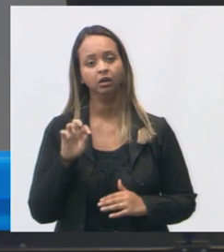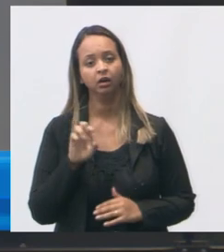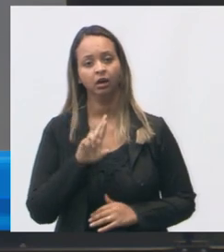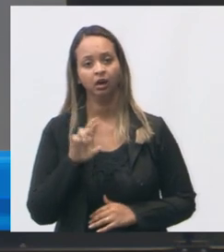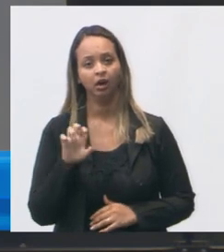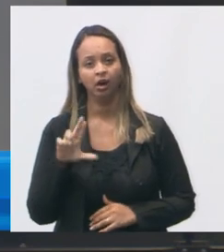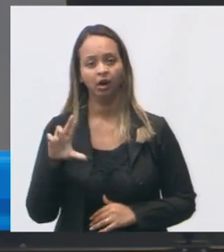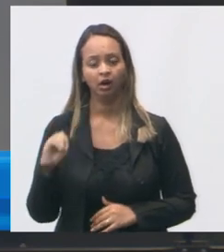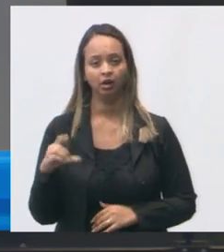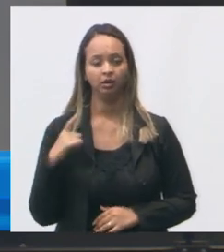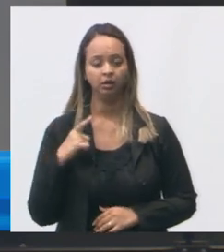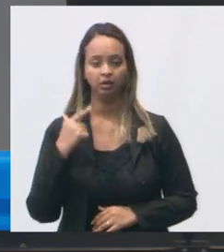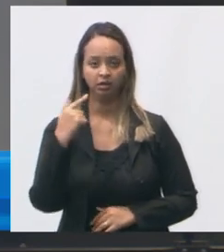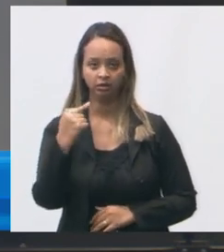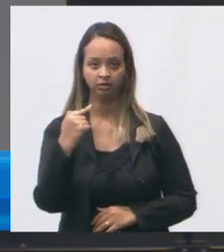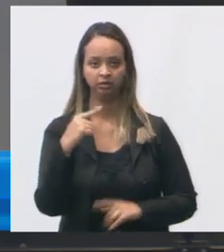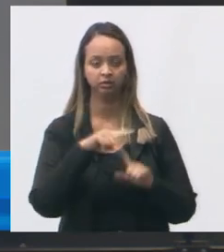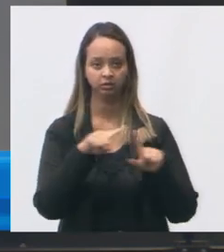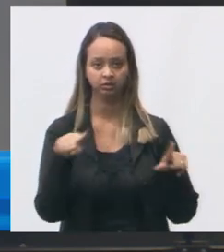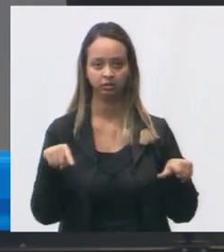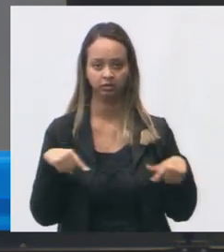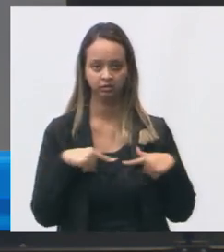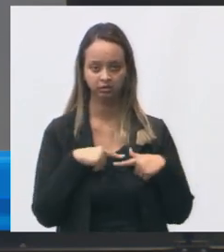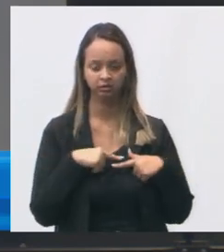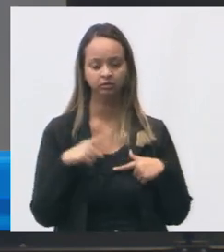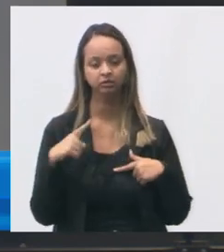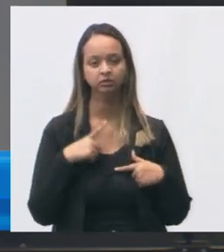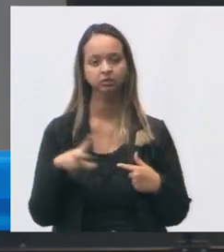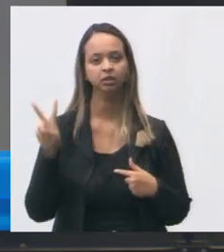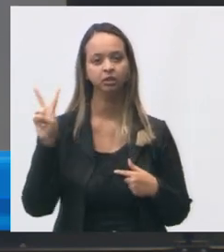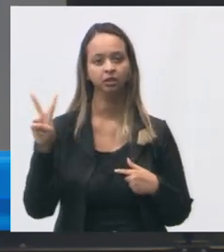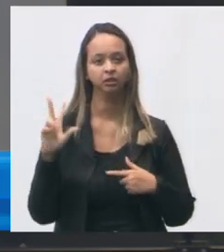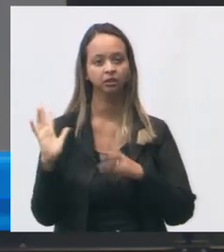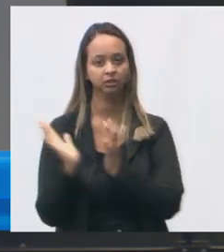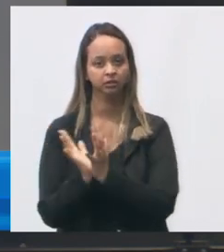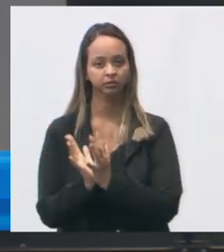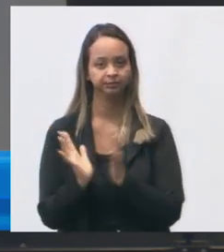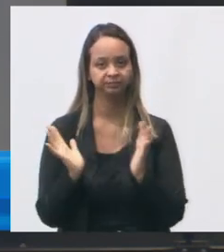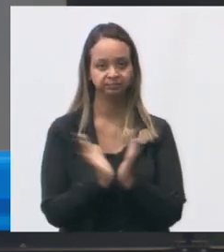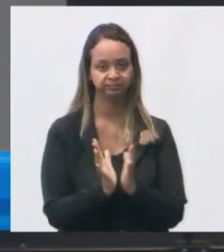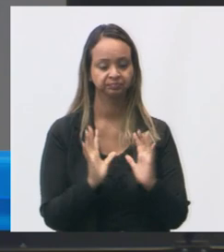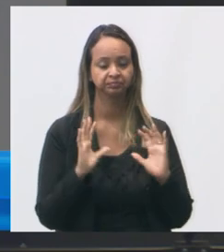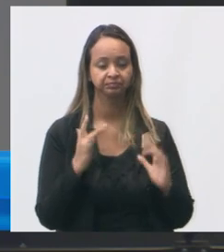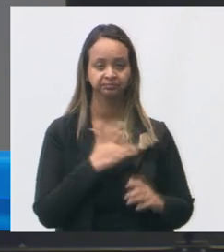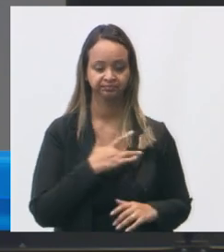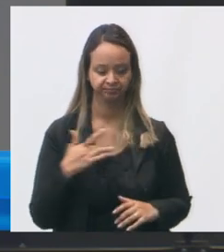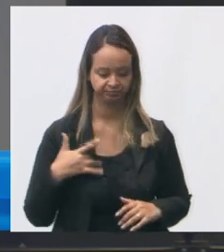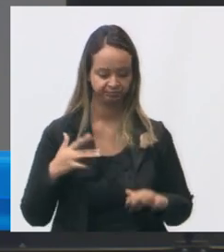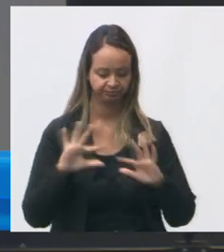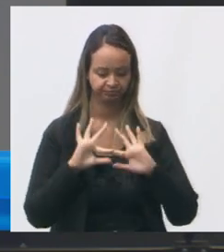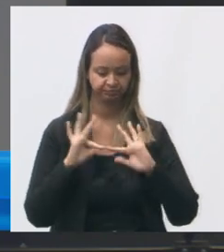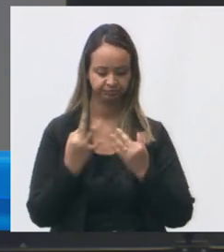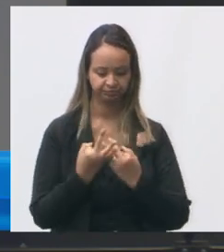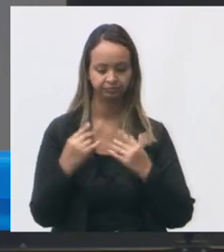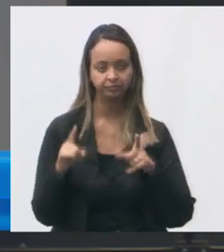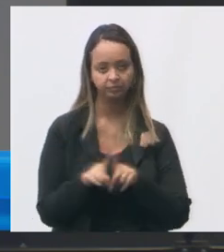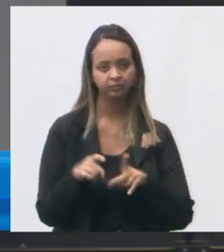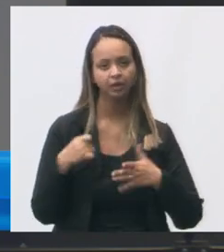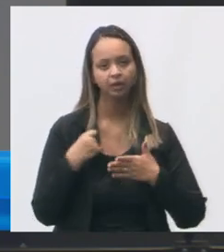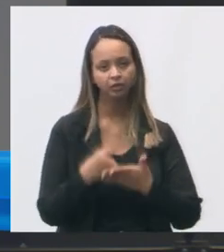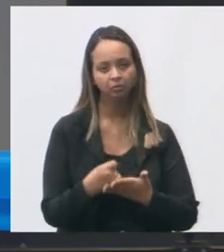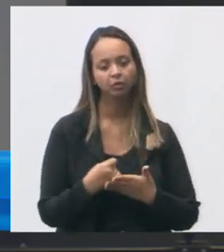consultórios no total conta com duas equipes de saúde da família e atendimento clínico